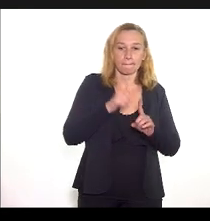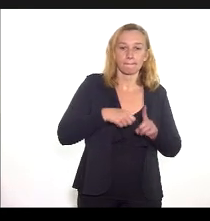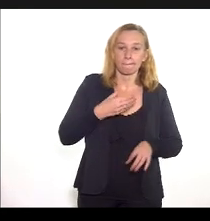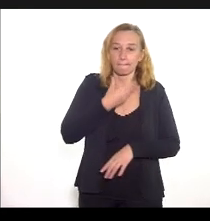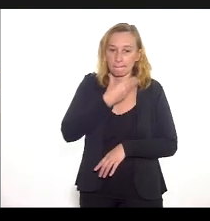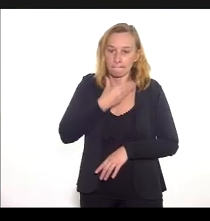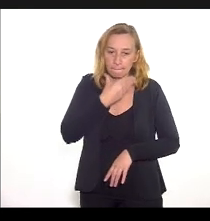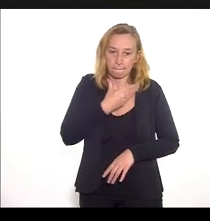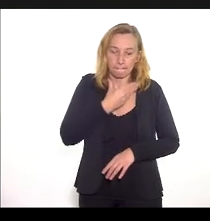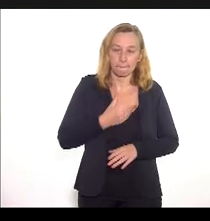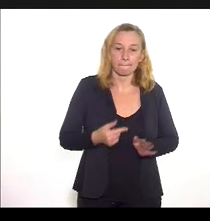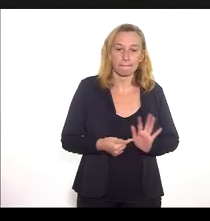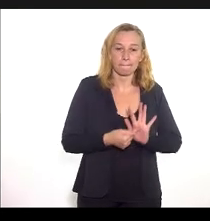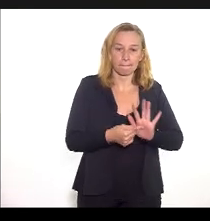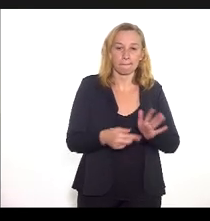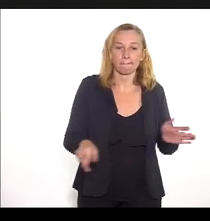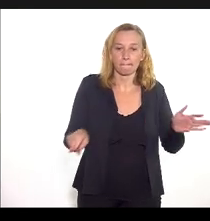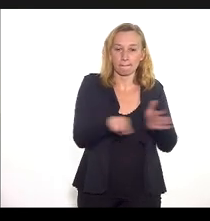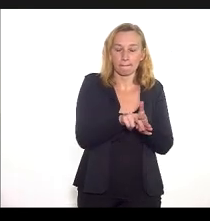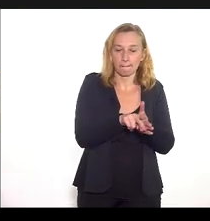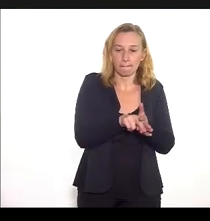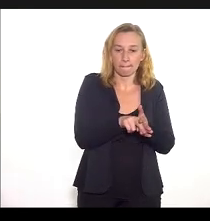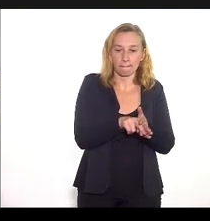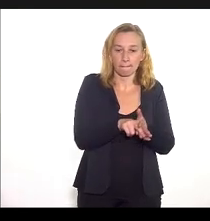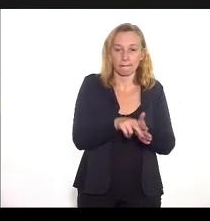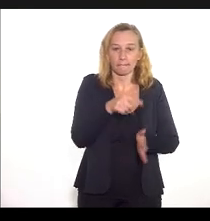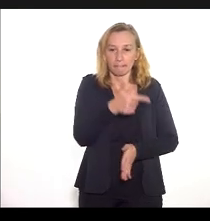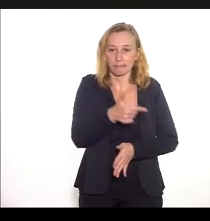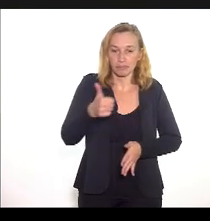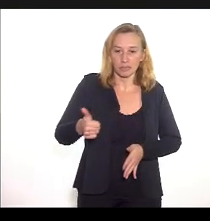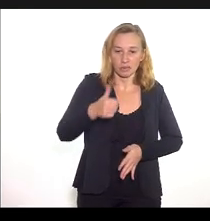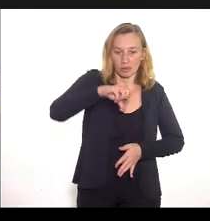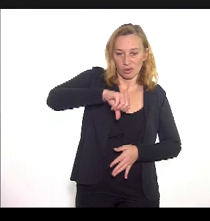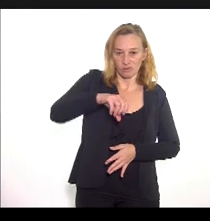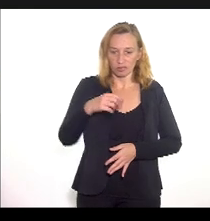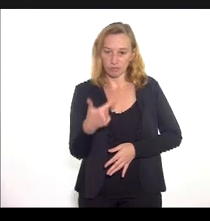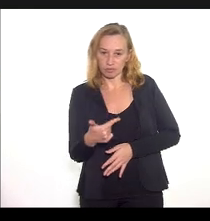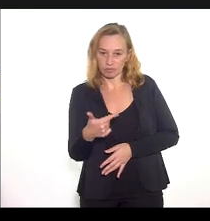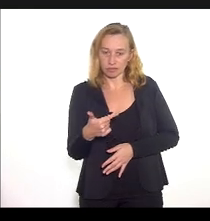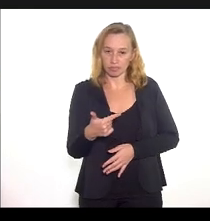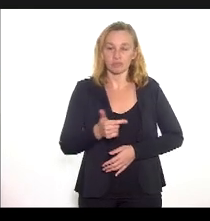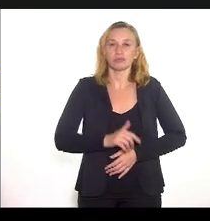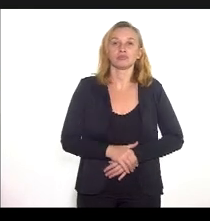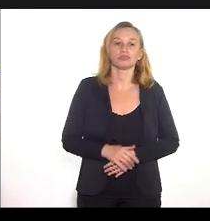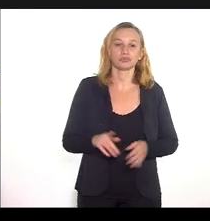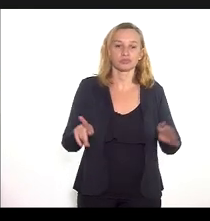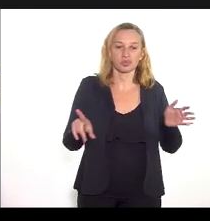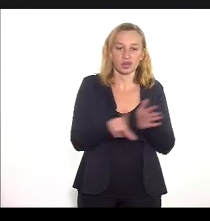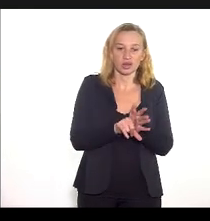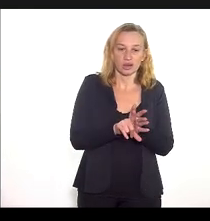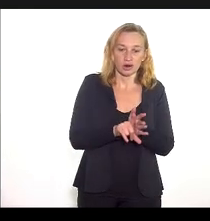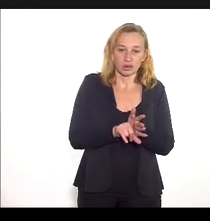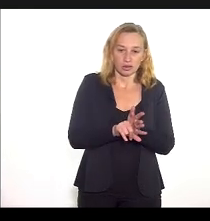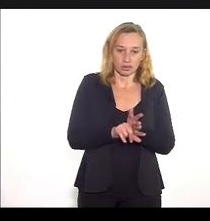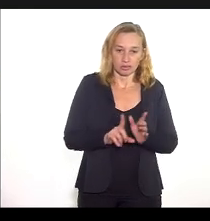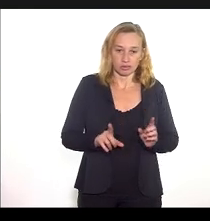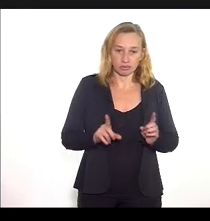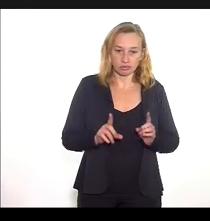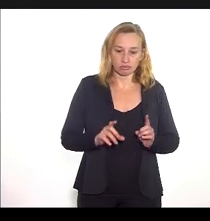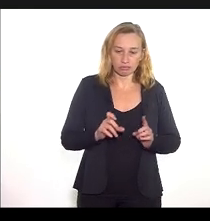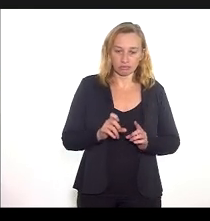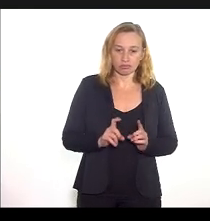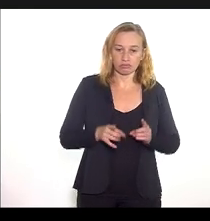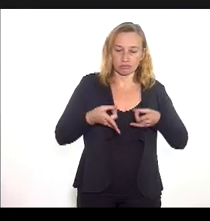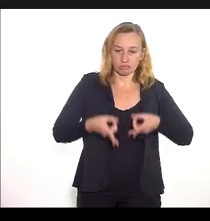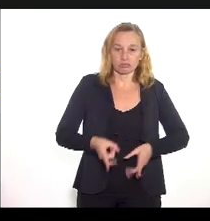publica esta resolução 2192 a qual contempla leitos de UTI covid-192 meses